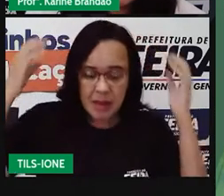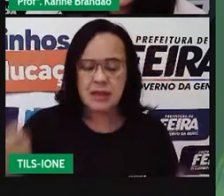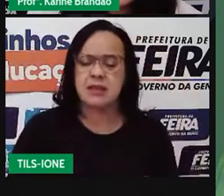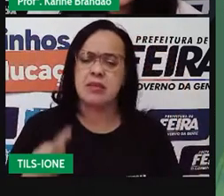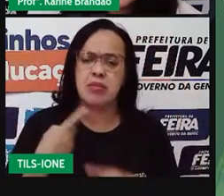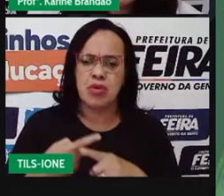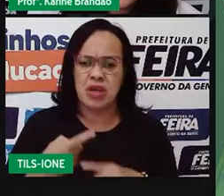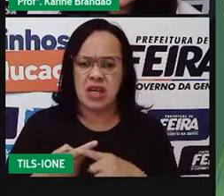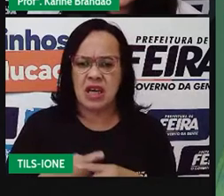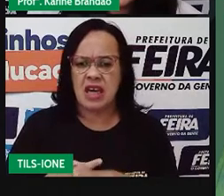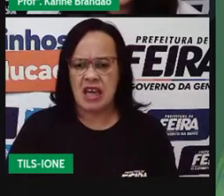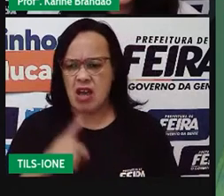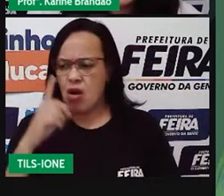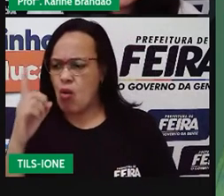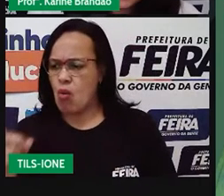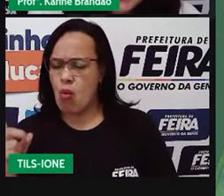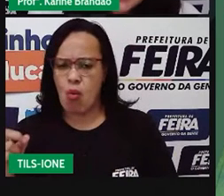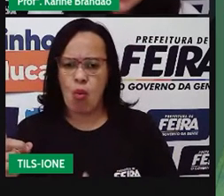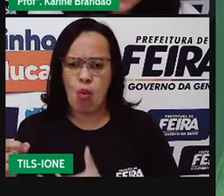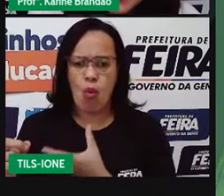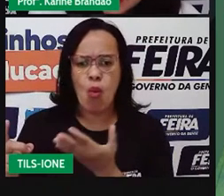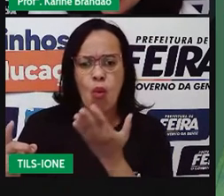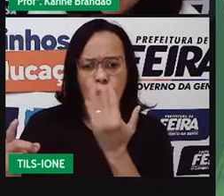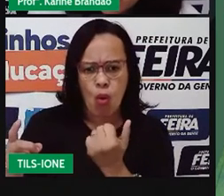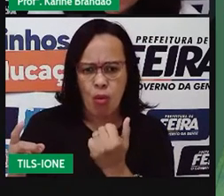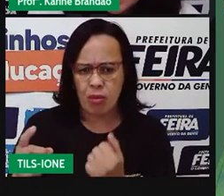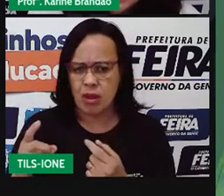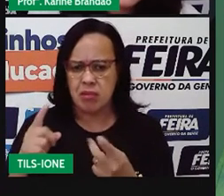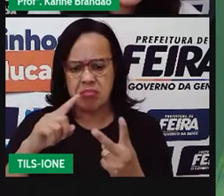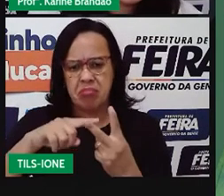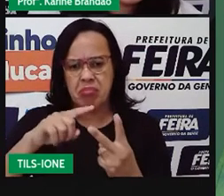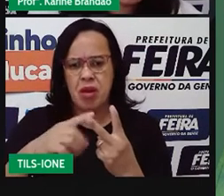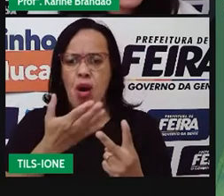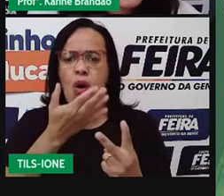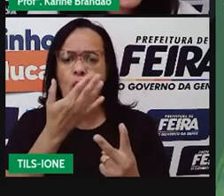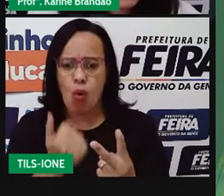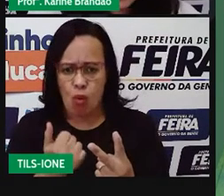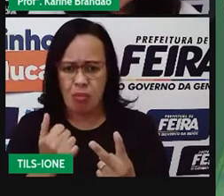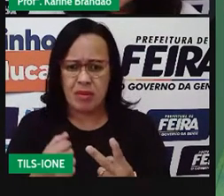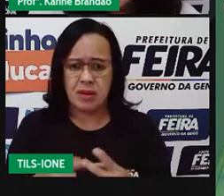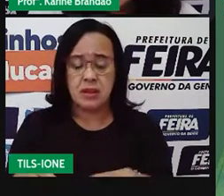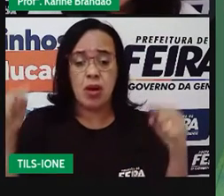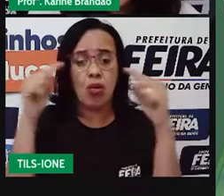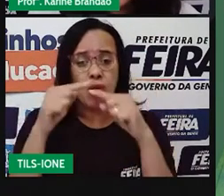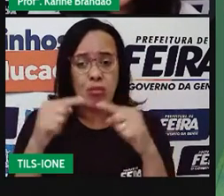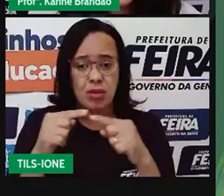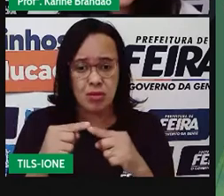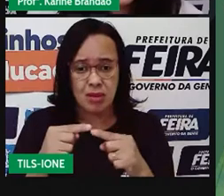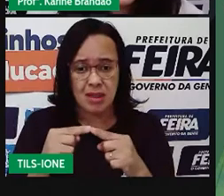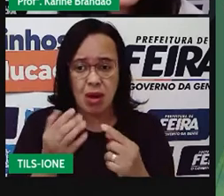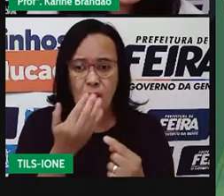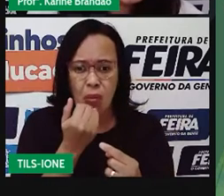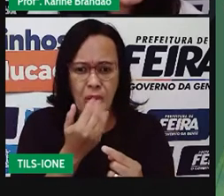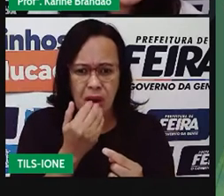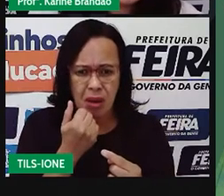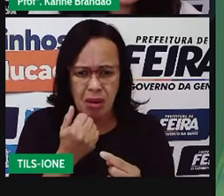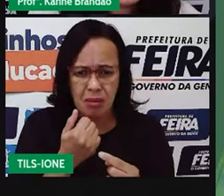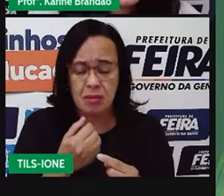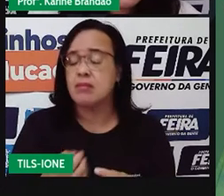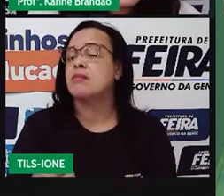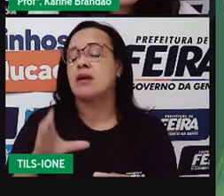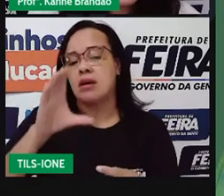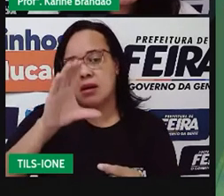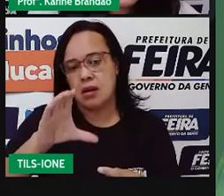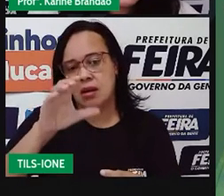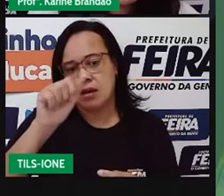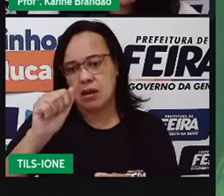outro da mesma espécie. Que tipo de relação é essa? Canibalismo. A gente vê